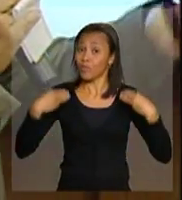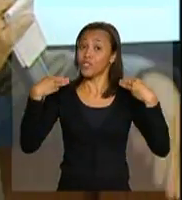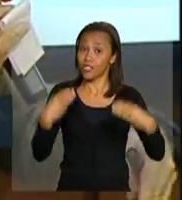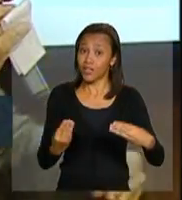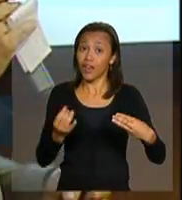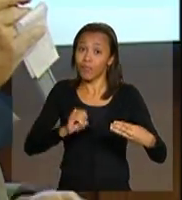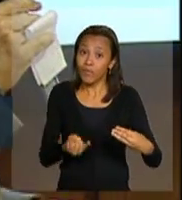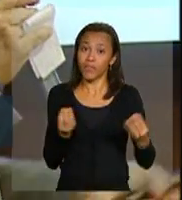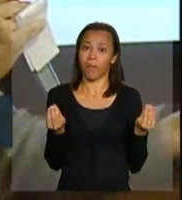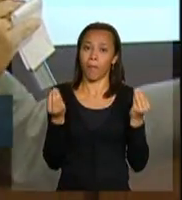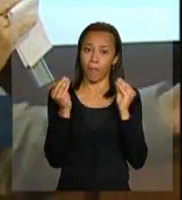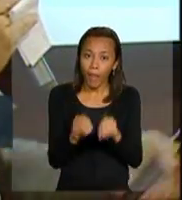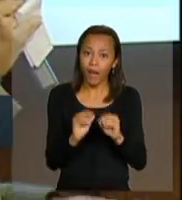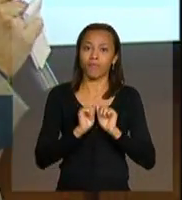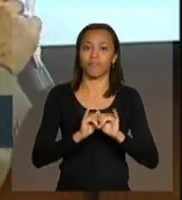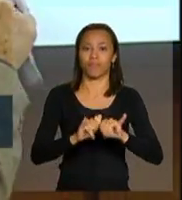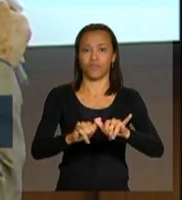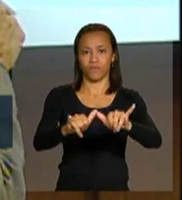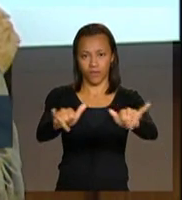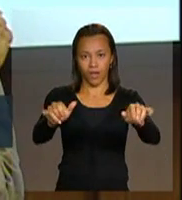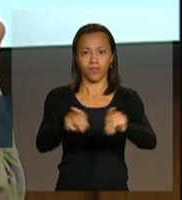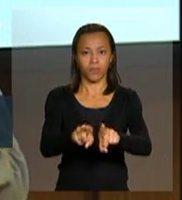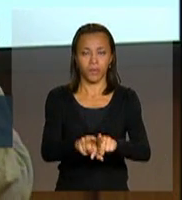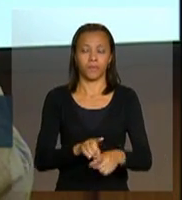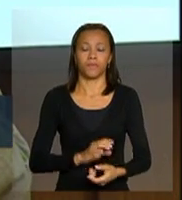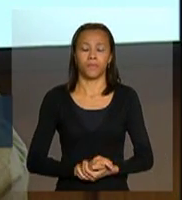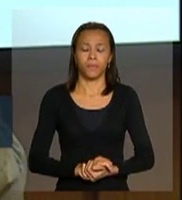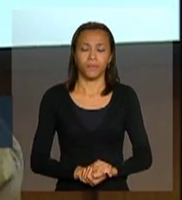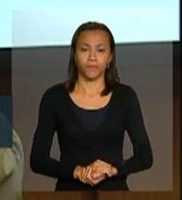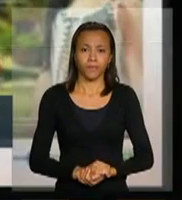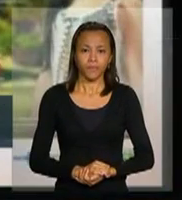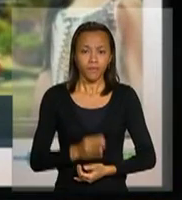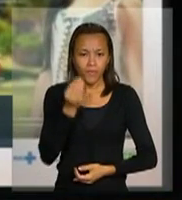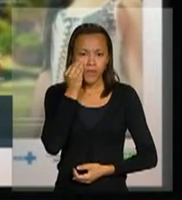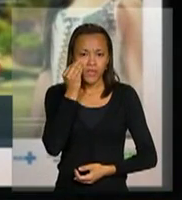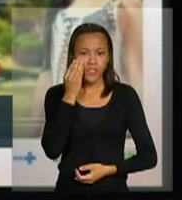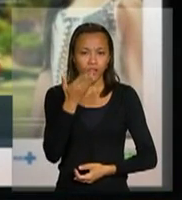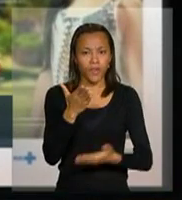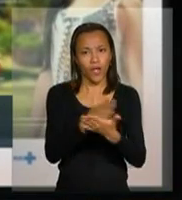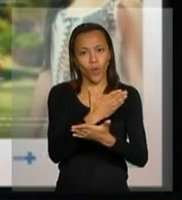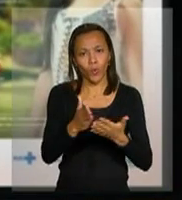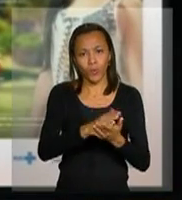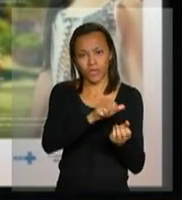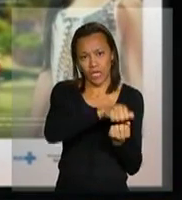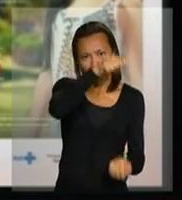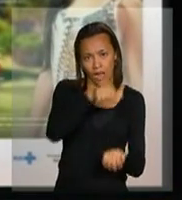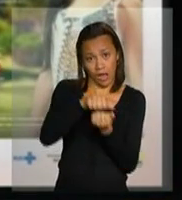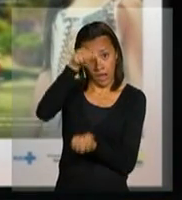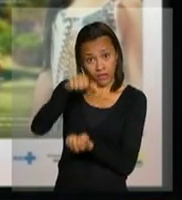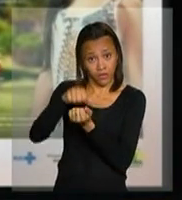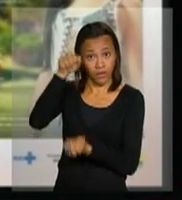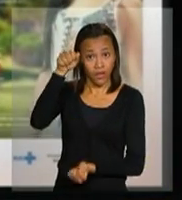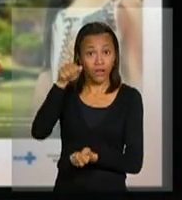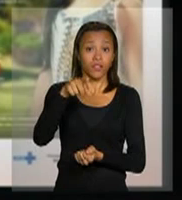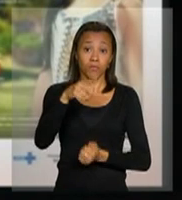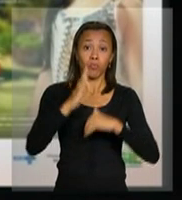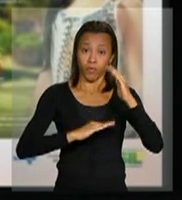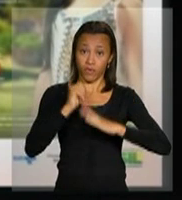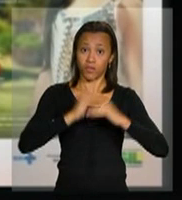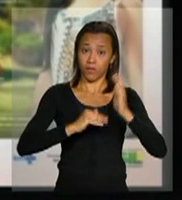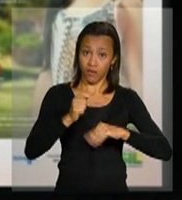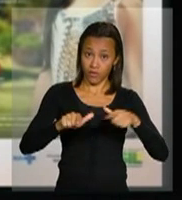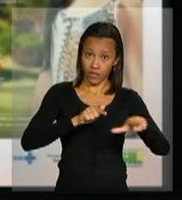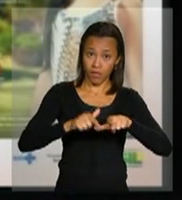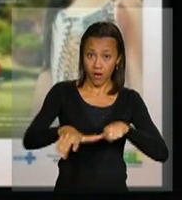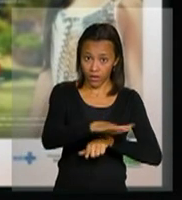intensidade e o departamento junto está fazendo isso também. Então, estão aqui alguns dos cartazes para o profissional de saúde, que é aquilo